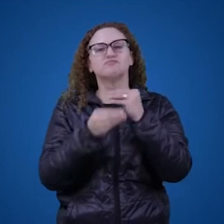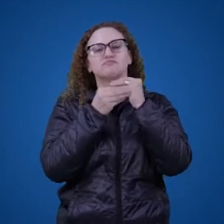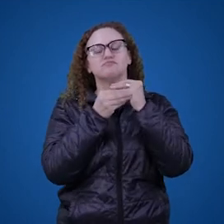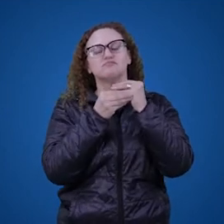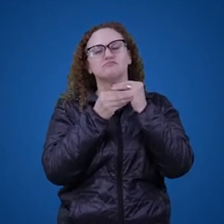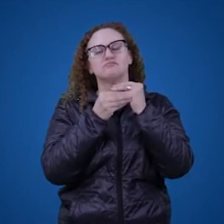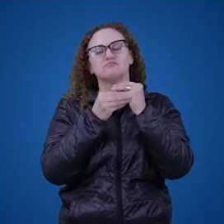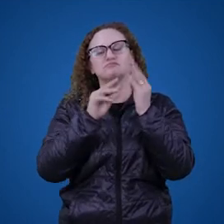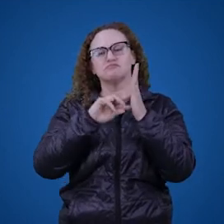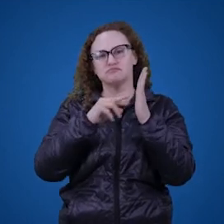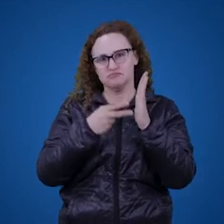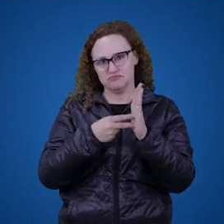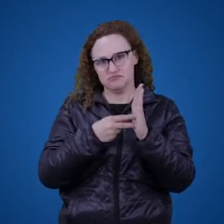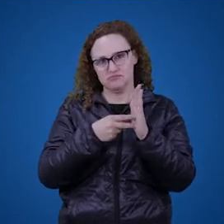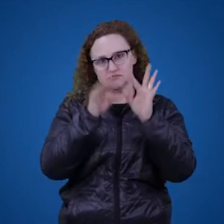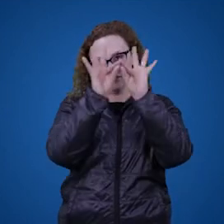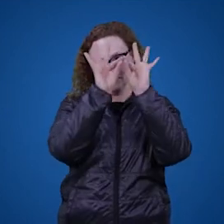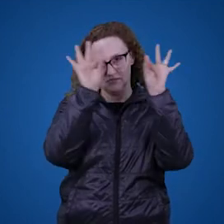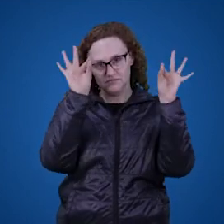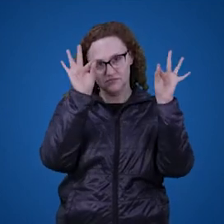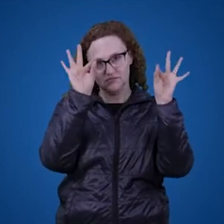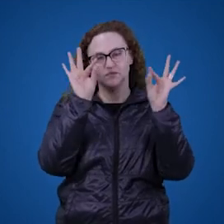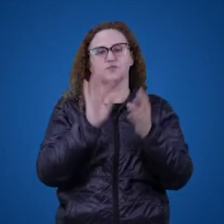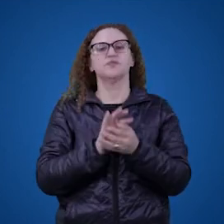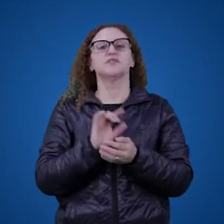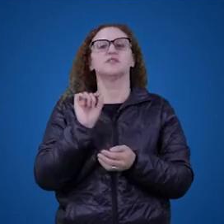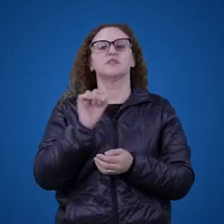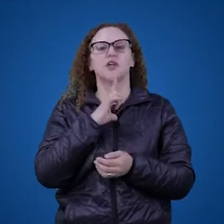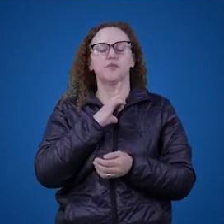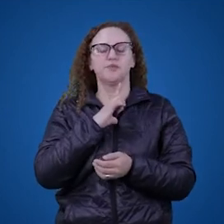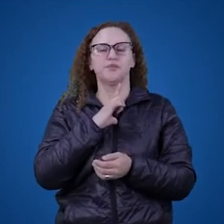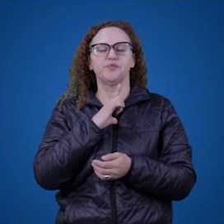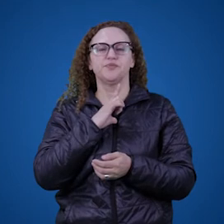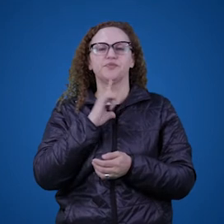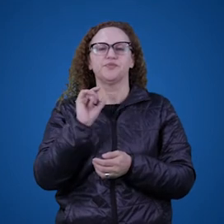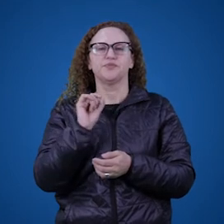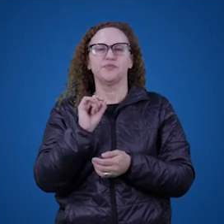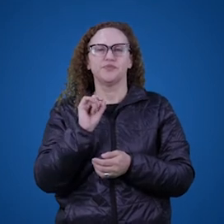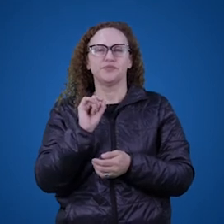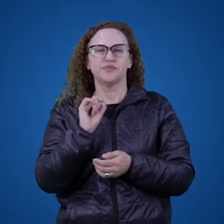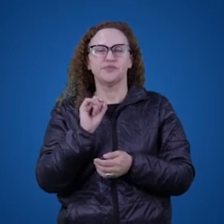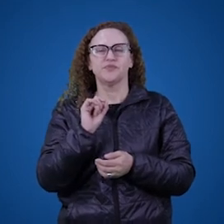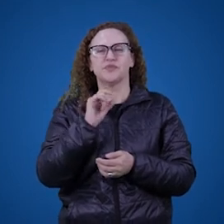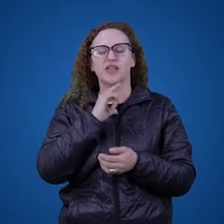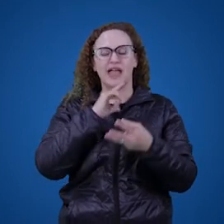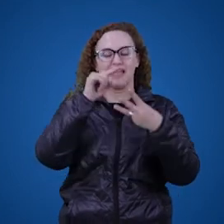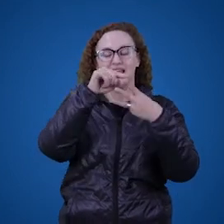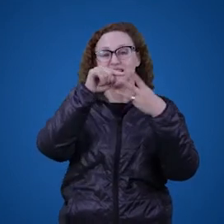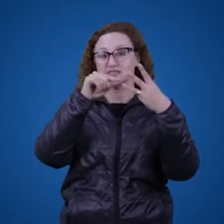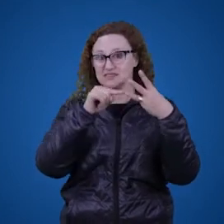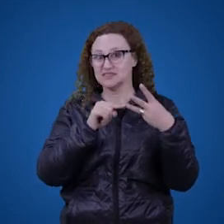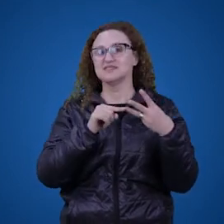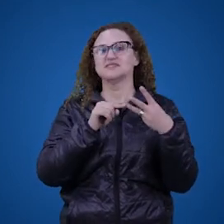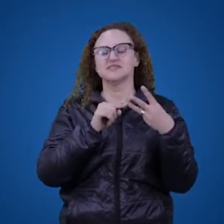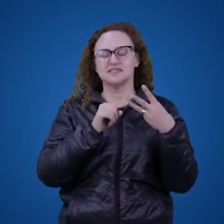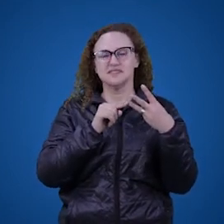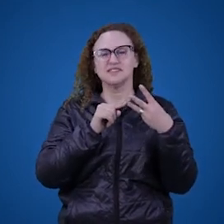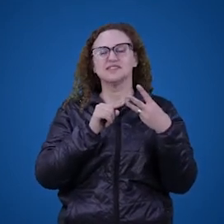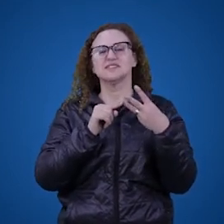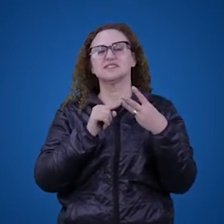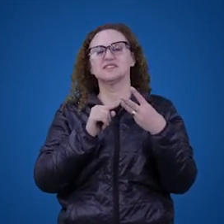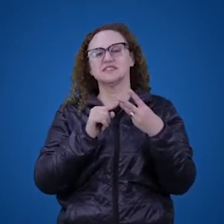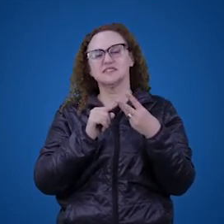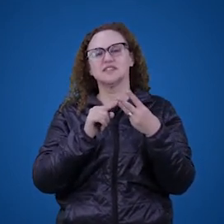contribuíam para o significado das frases nas quais ocorrem. Então, aquela tríade de afirmação quantificada, aqueles itens